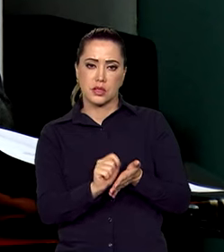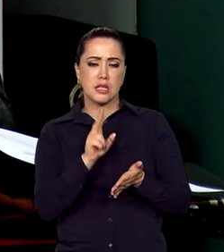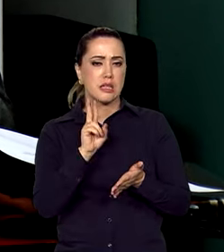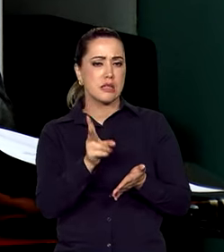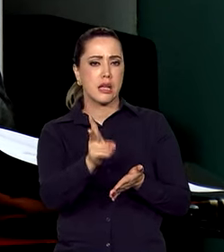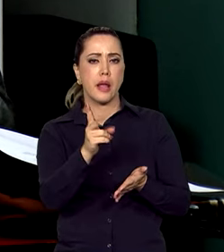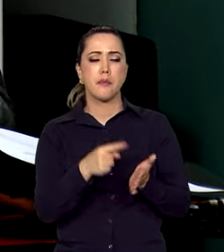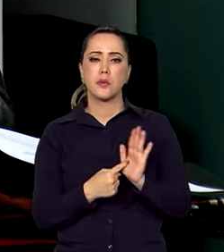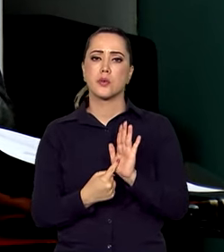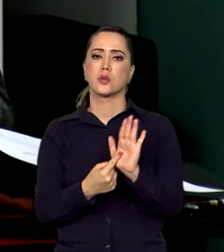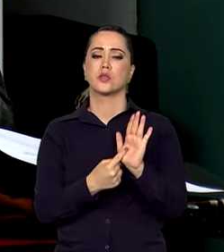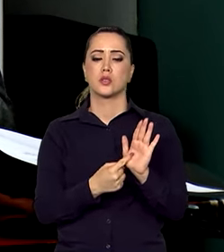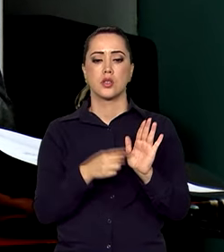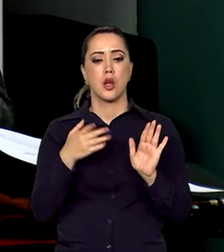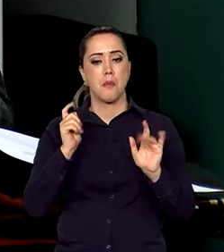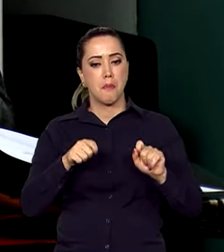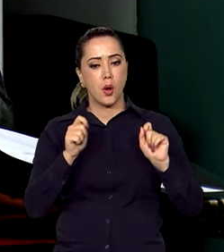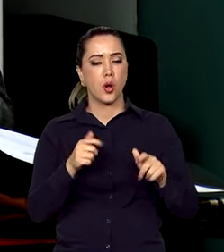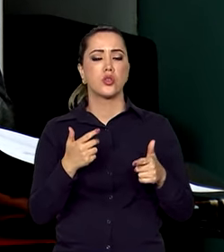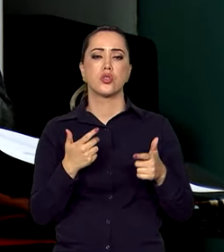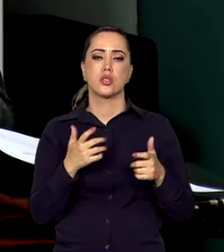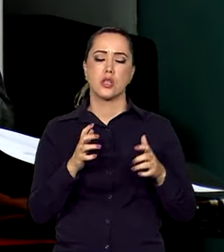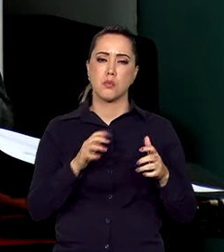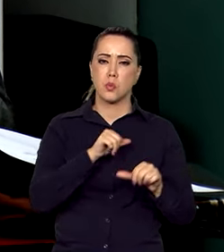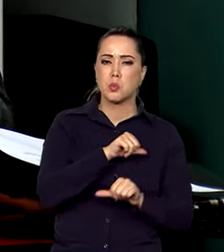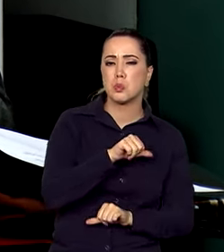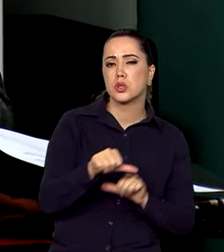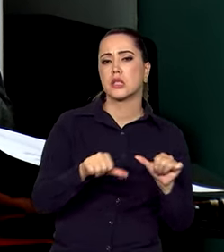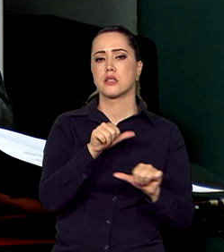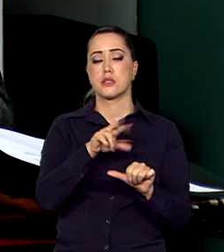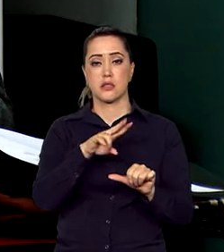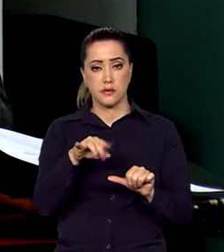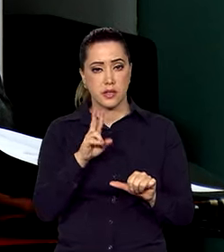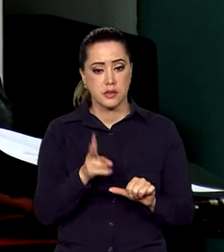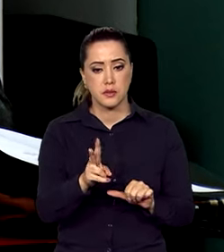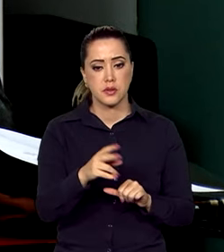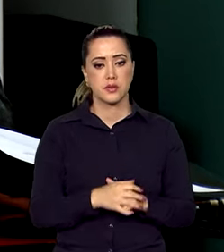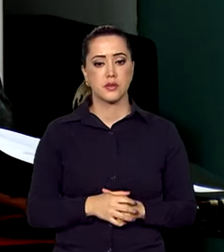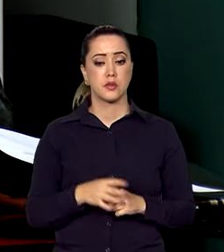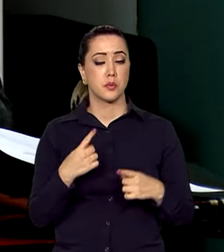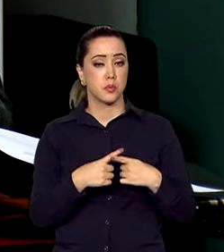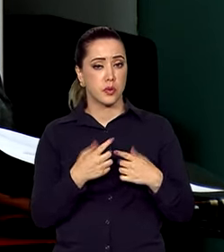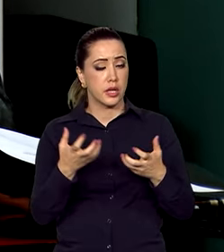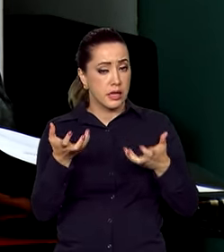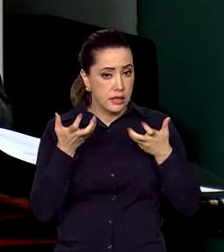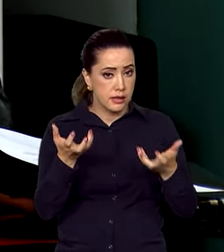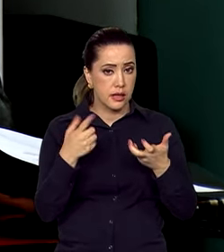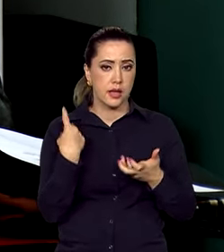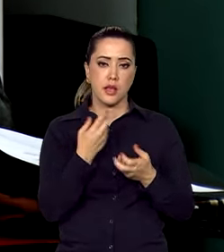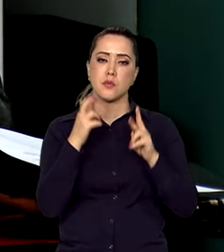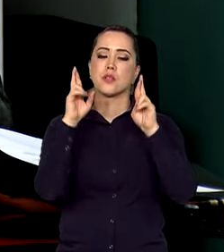a ponto de passar por abalos sísmicos que serão duradouros. Foram desejados e